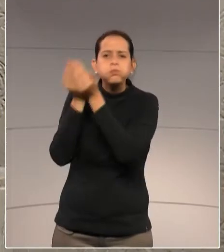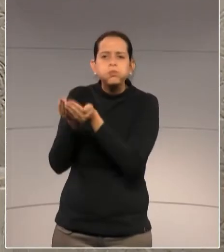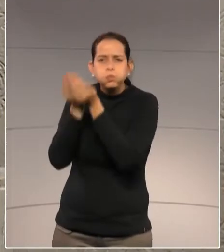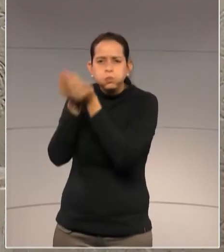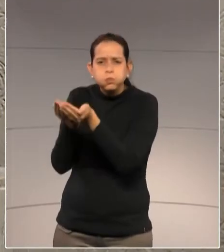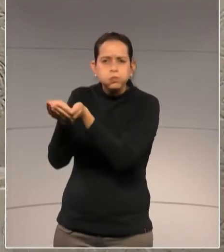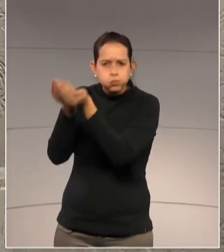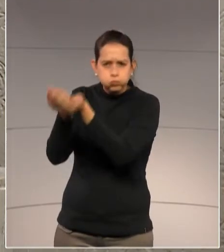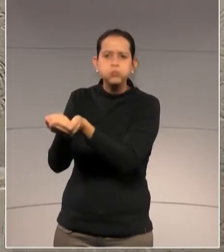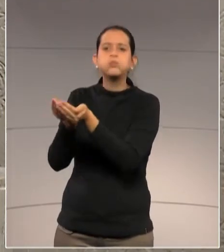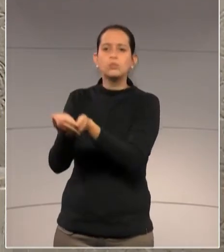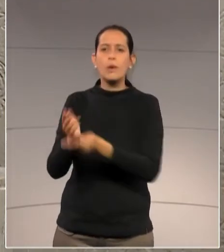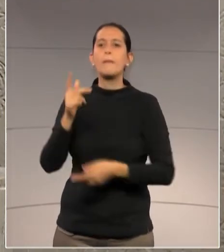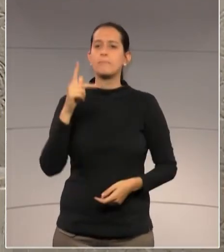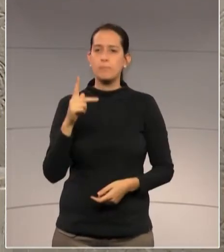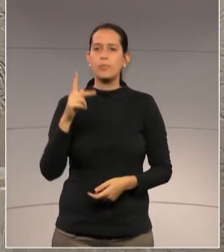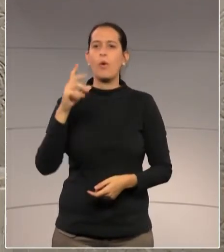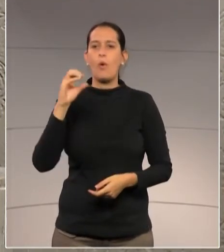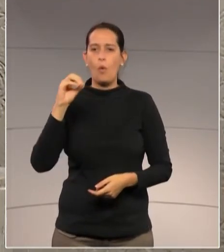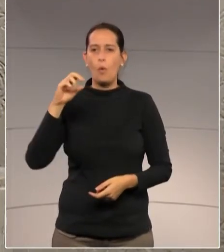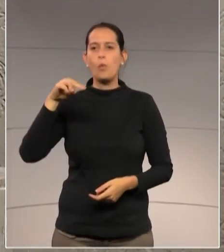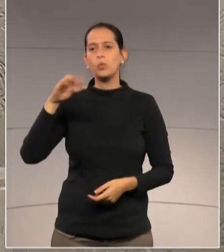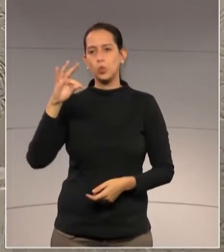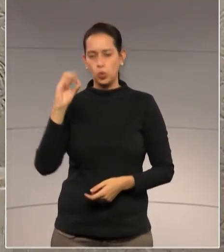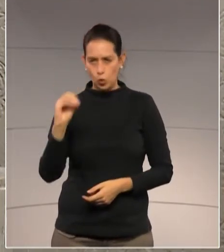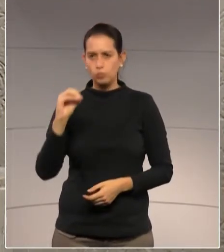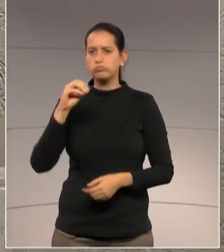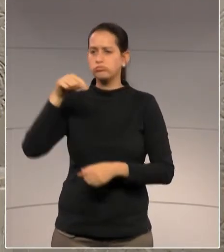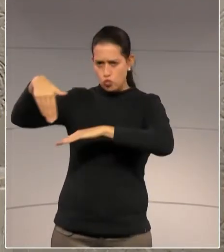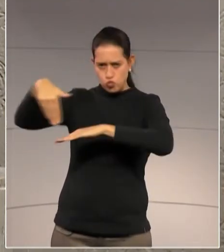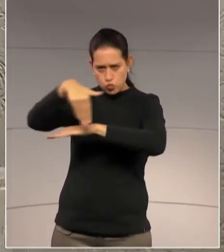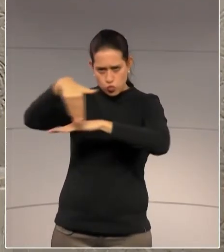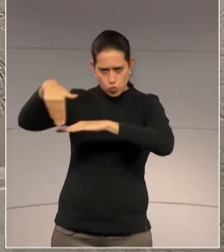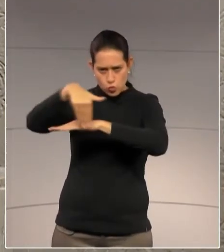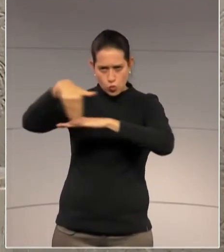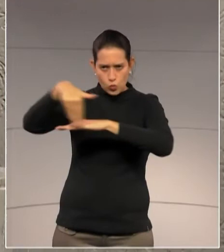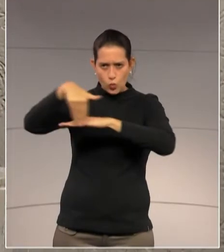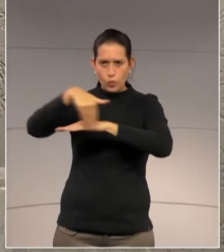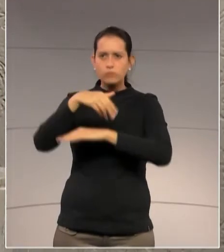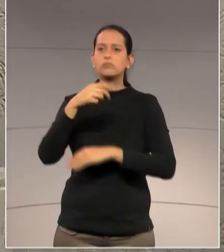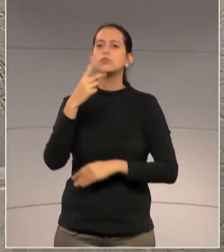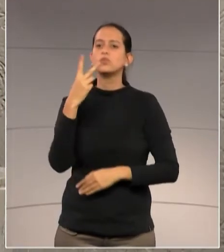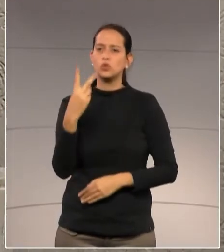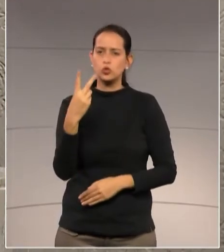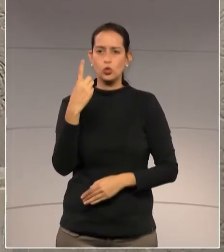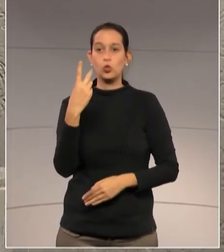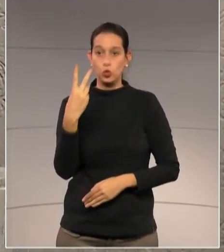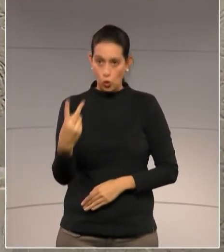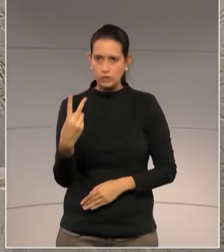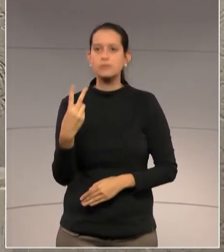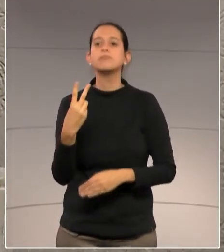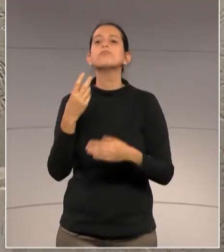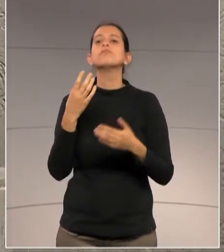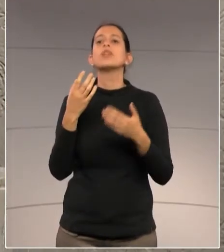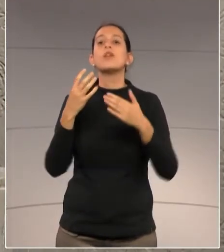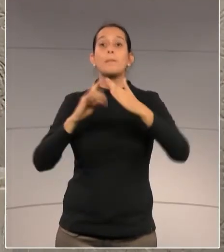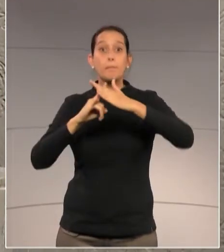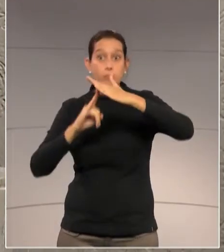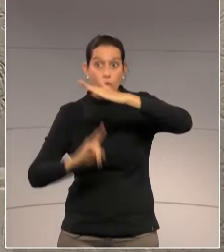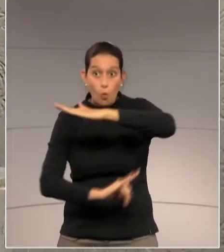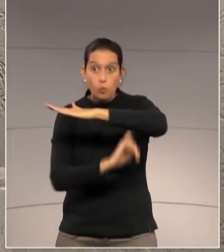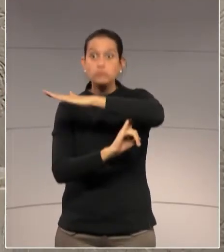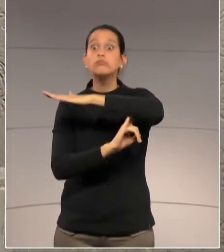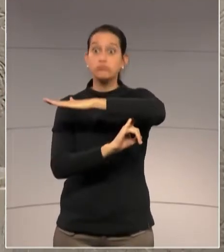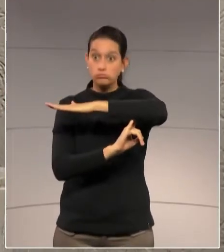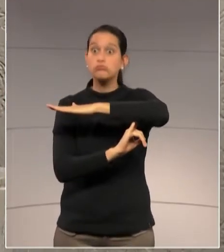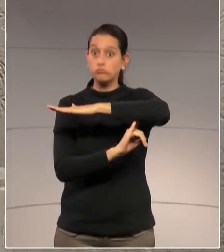portos do nosso litoral. A PR-412, podendo ser ponte de Guaratu, por mais de 20 anos uma demanda do litoral,